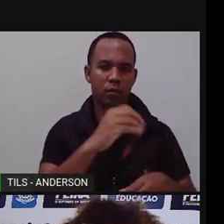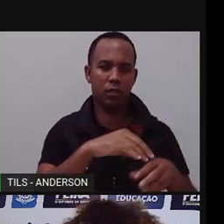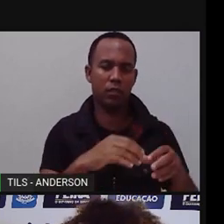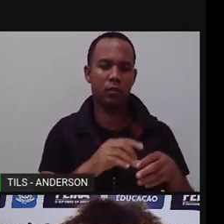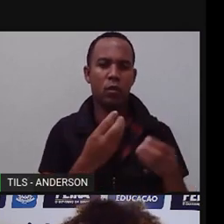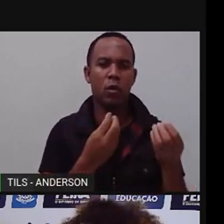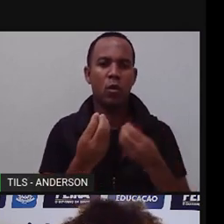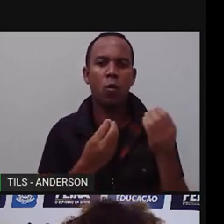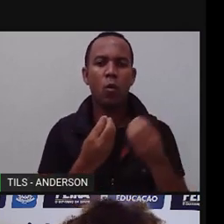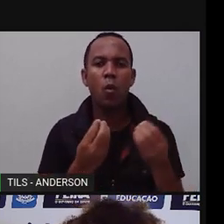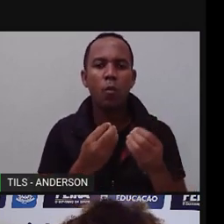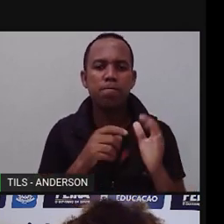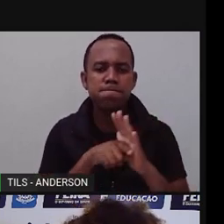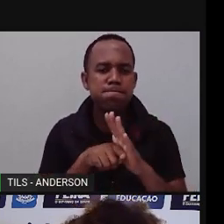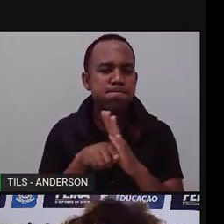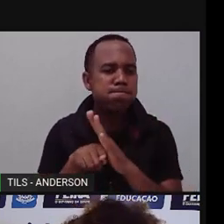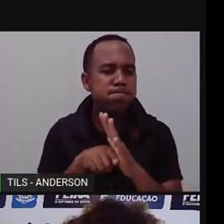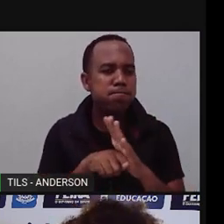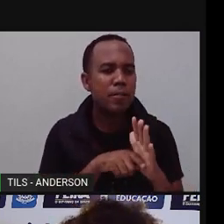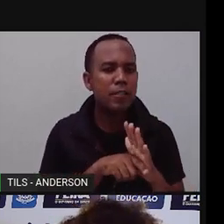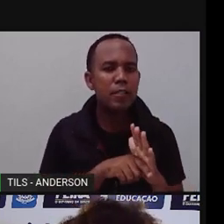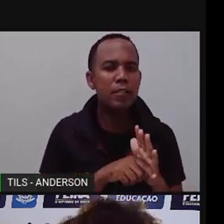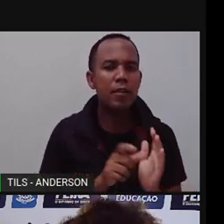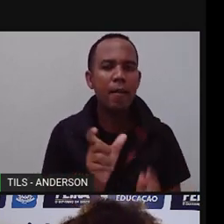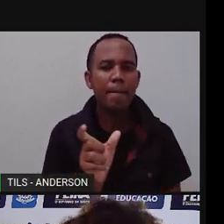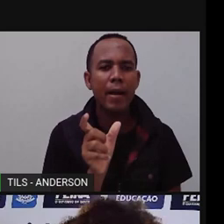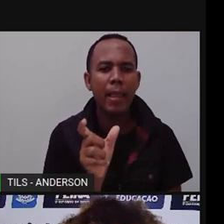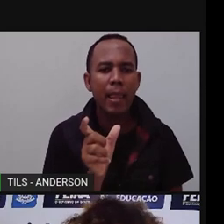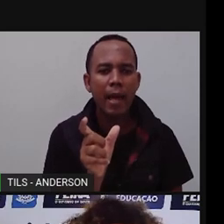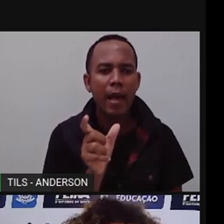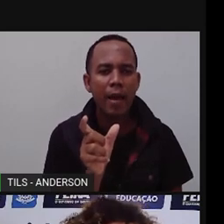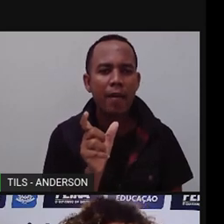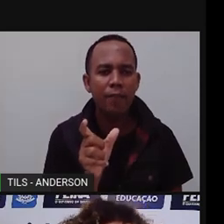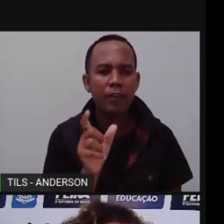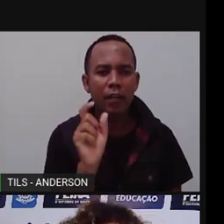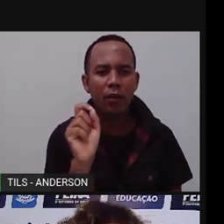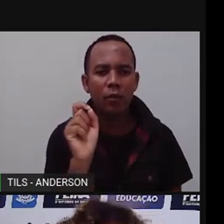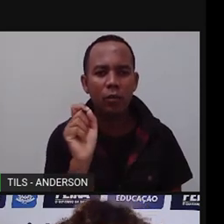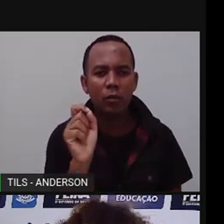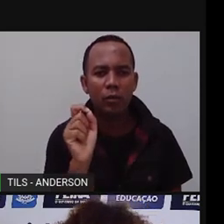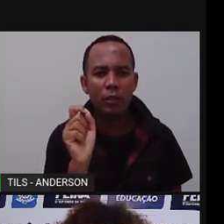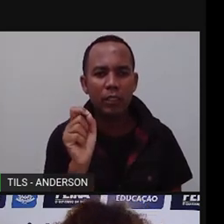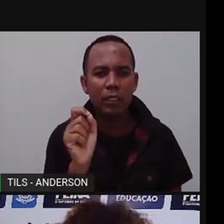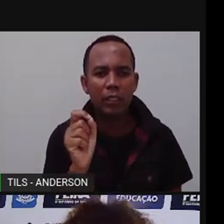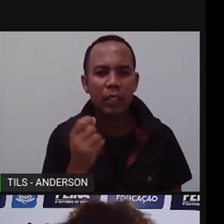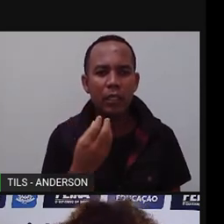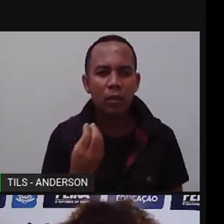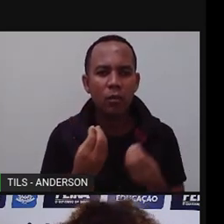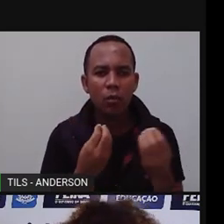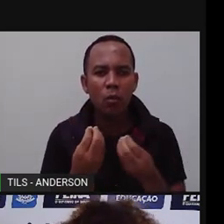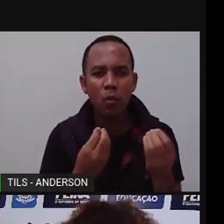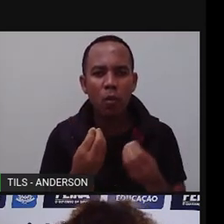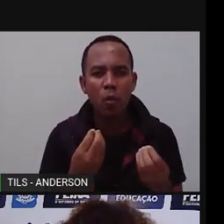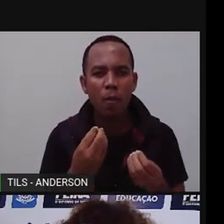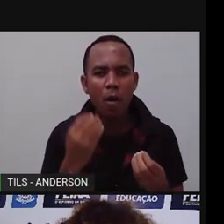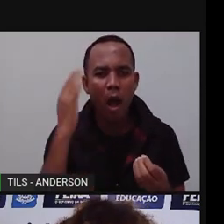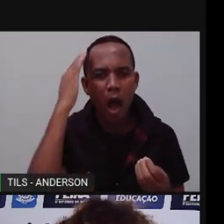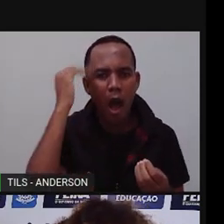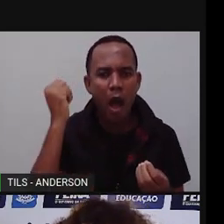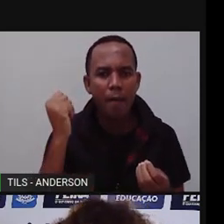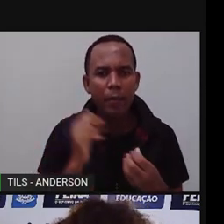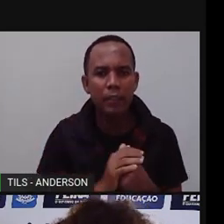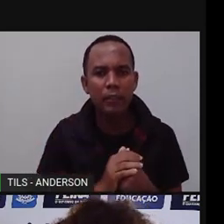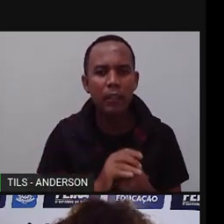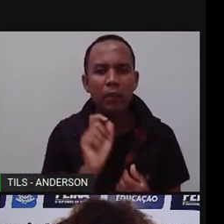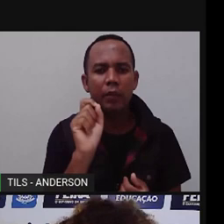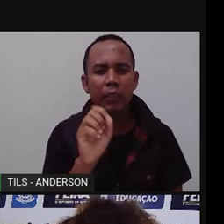Pesquise, pergunte ao professor de vocês um pouco mais sobre sincretismo religioso, porque a Projeta não vai conseguir aprofundar aqui, né? O que